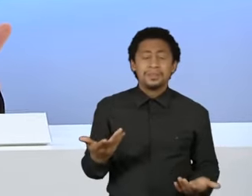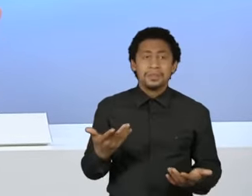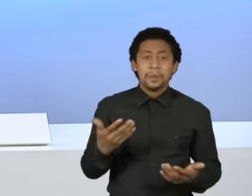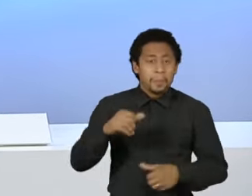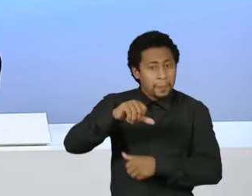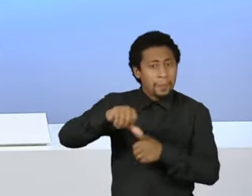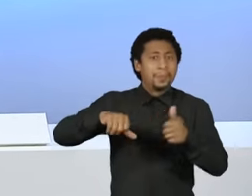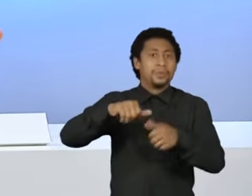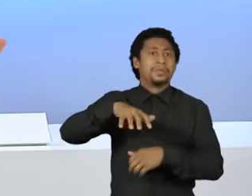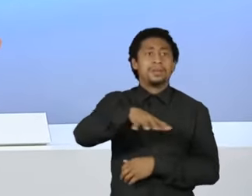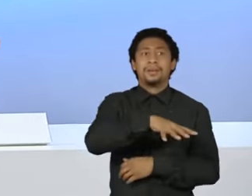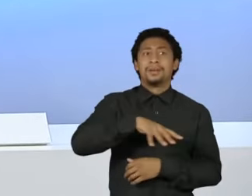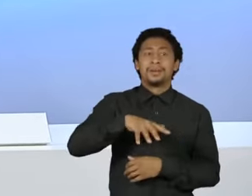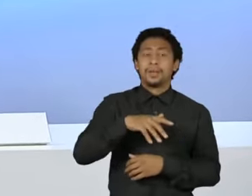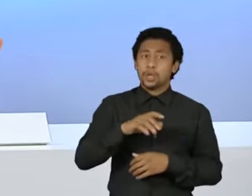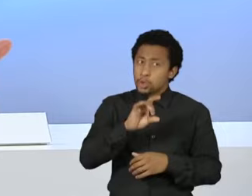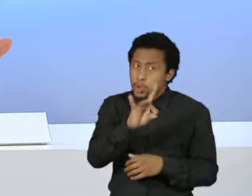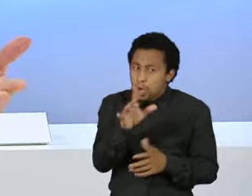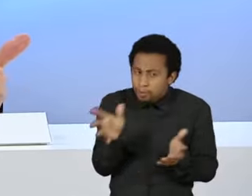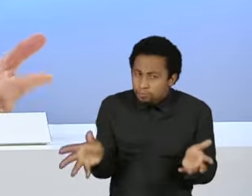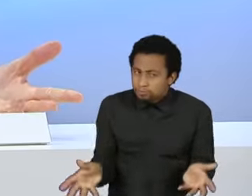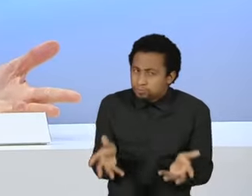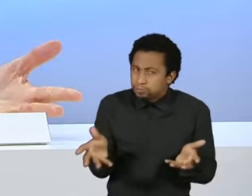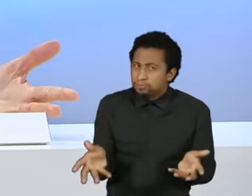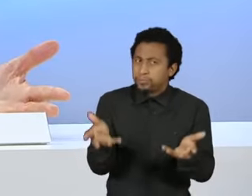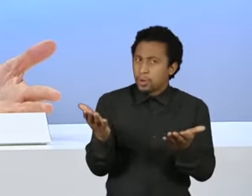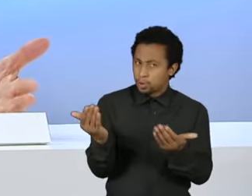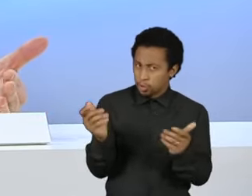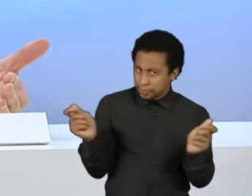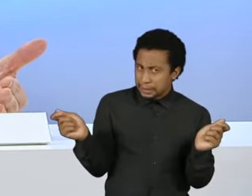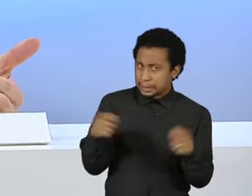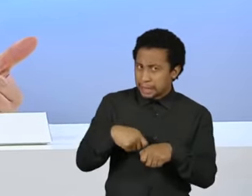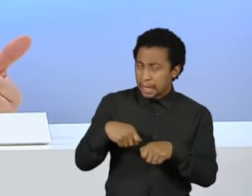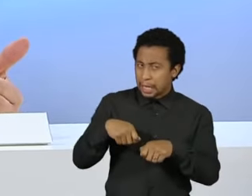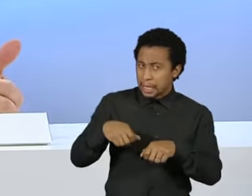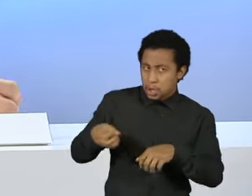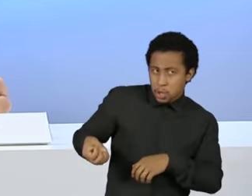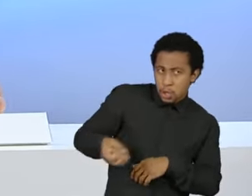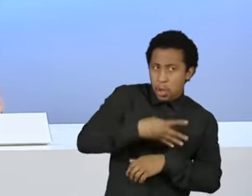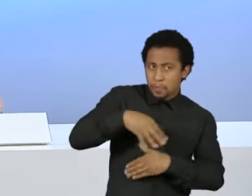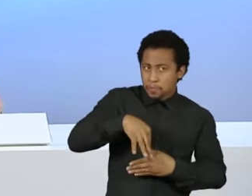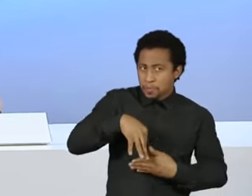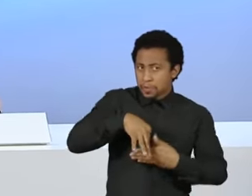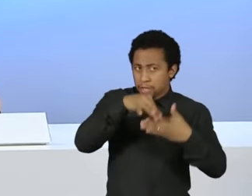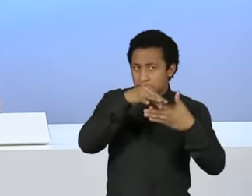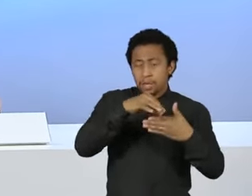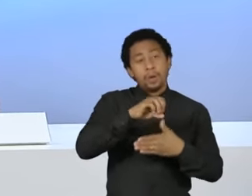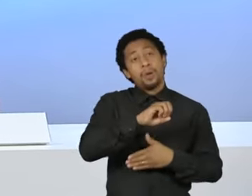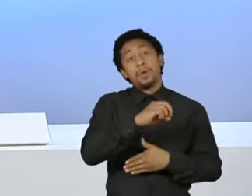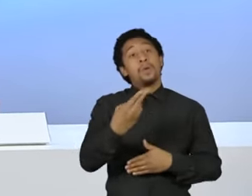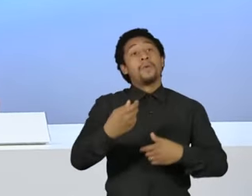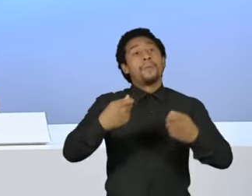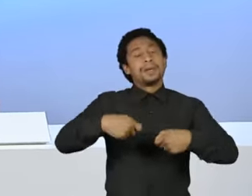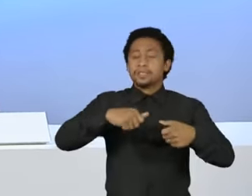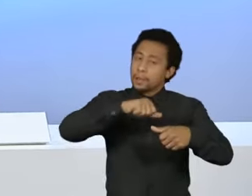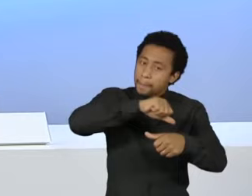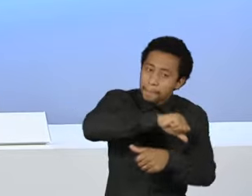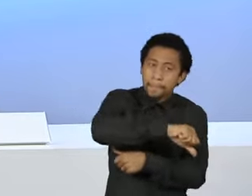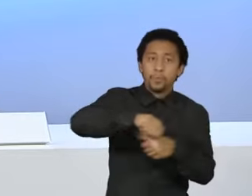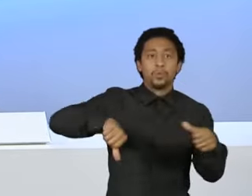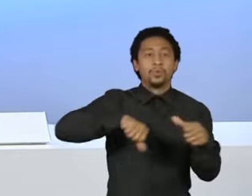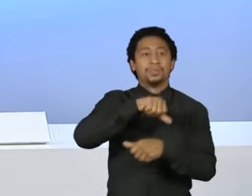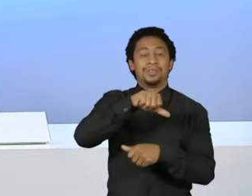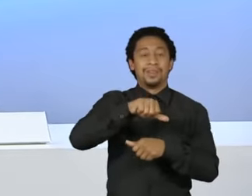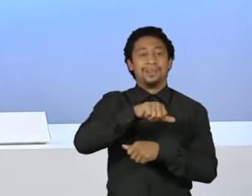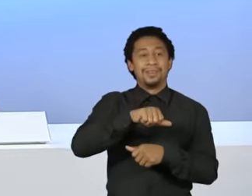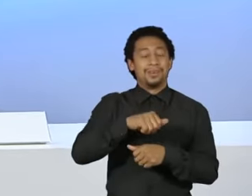mudança nisso. É só o incentivo que vai garantir essa formação de novas lideranças? Ou a gente precisa, de fato, de uma reformulação séria